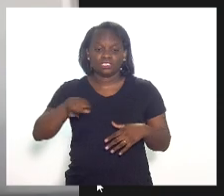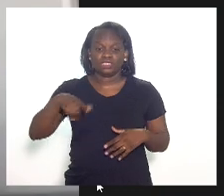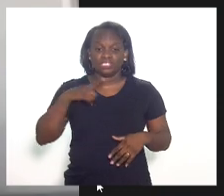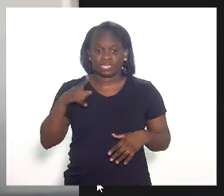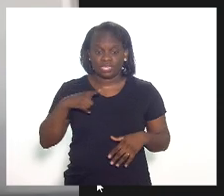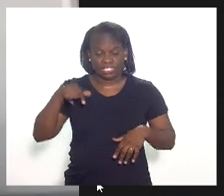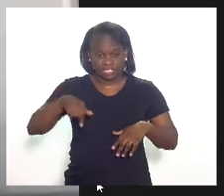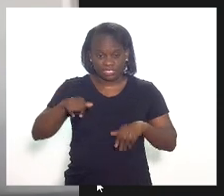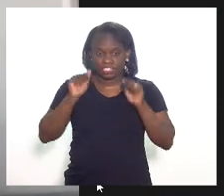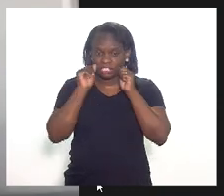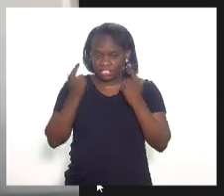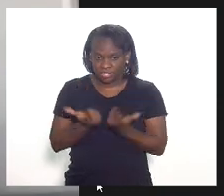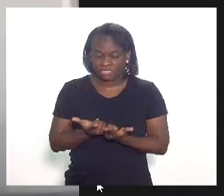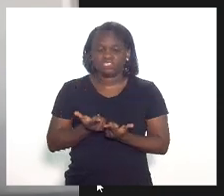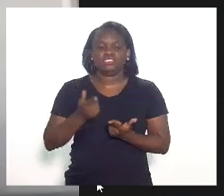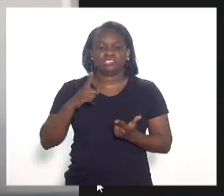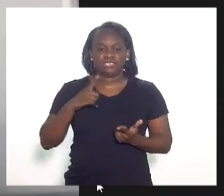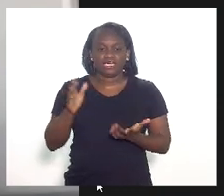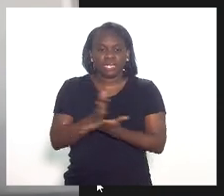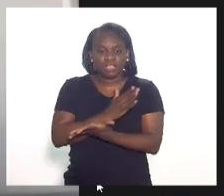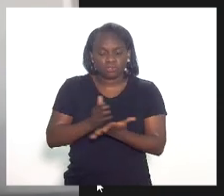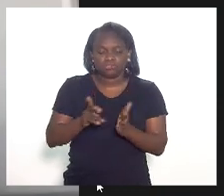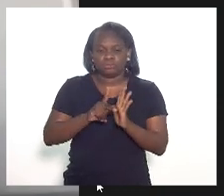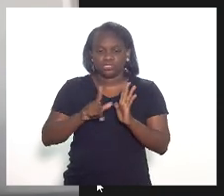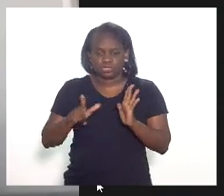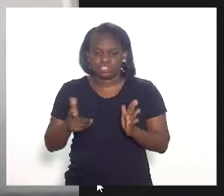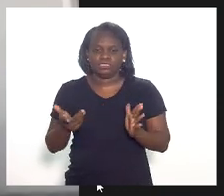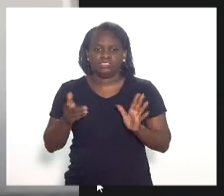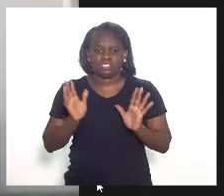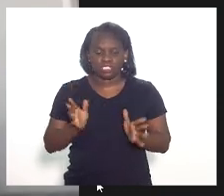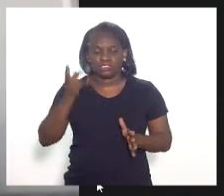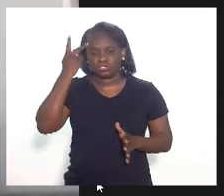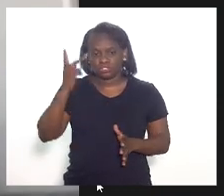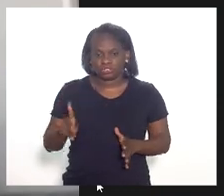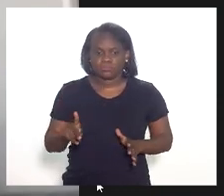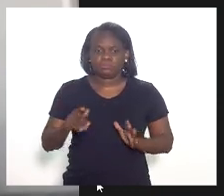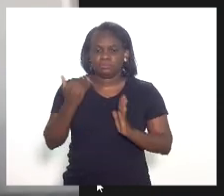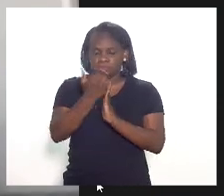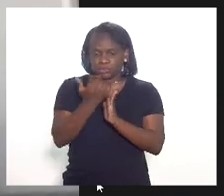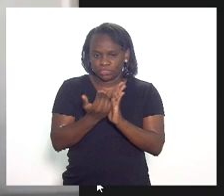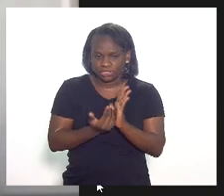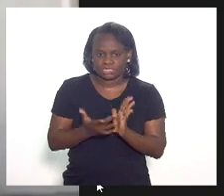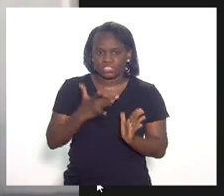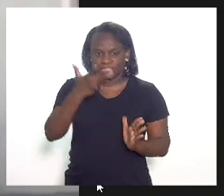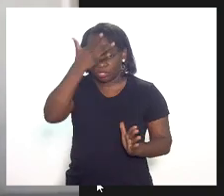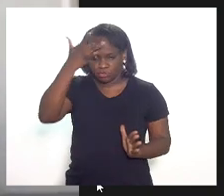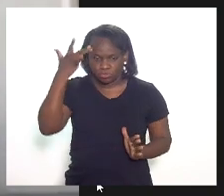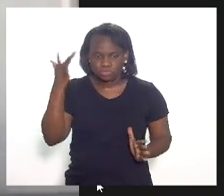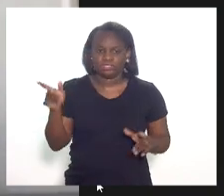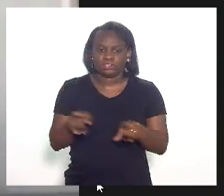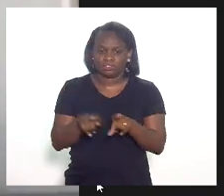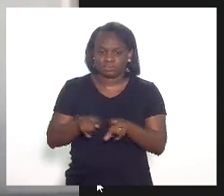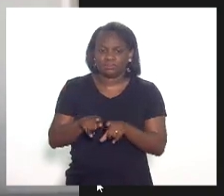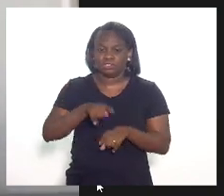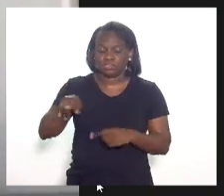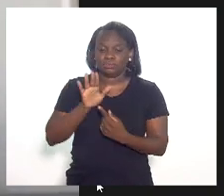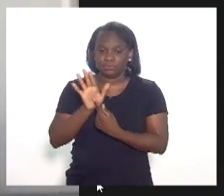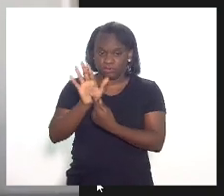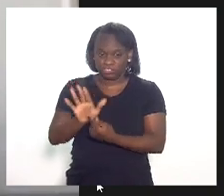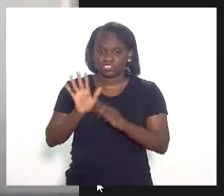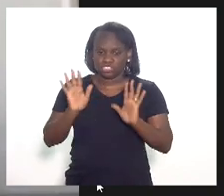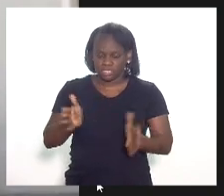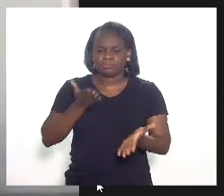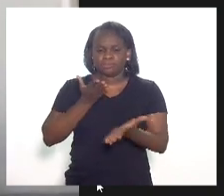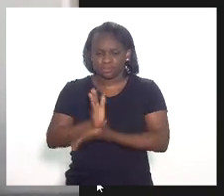nessa casa inclusive alguns projetos com relação a programas de saúde mental. Nós apresentamos e